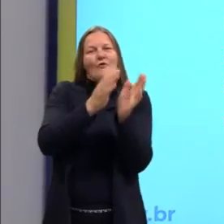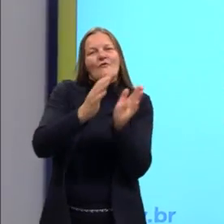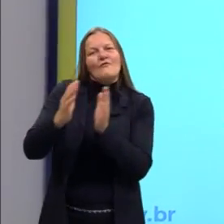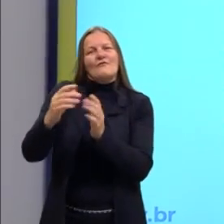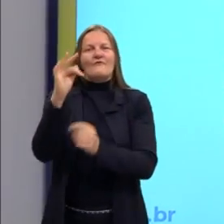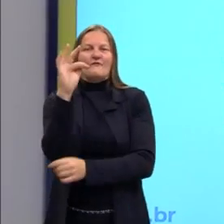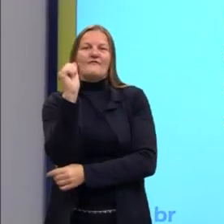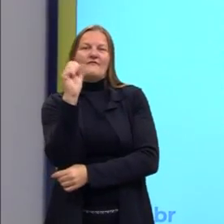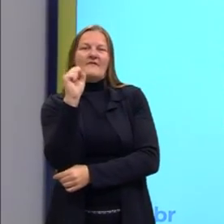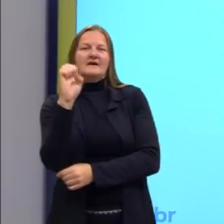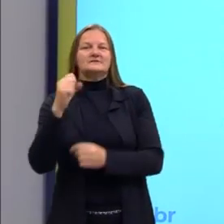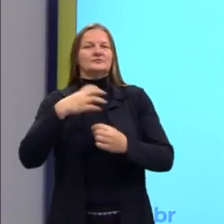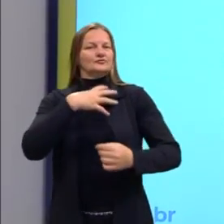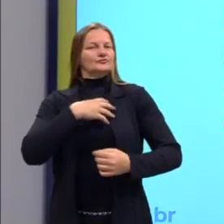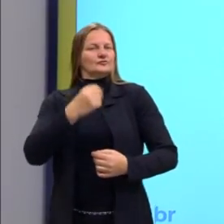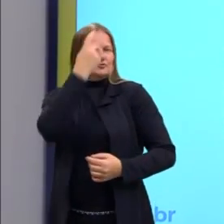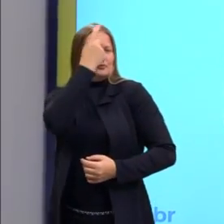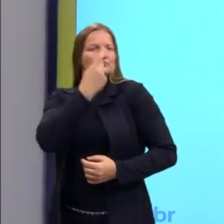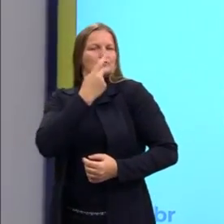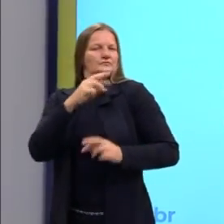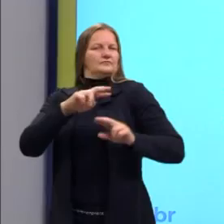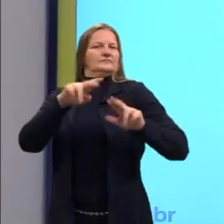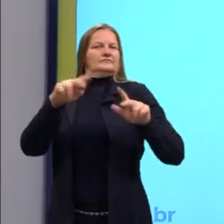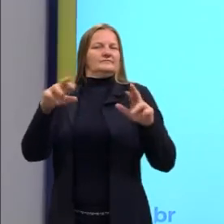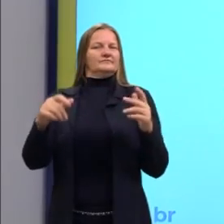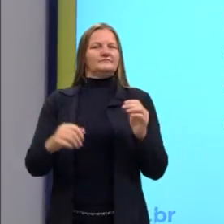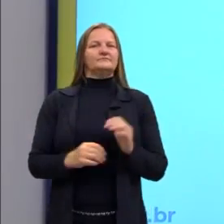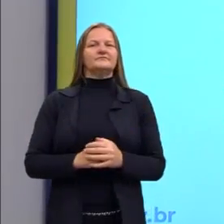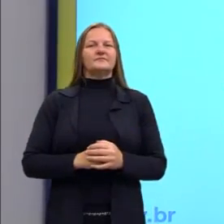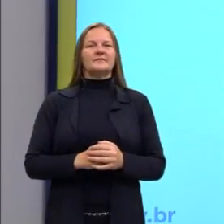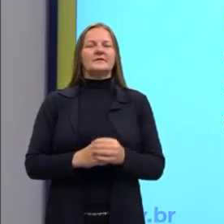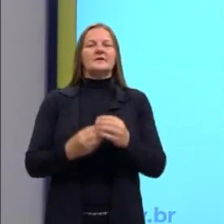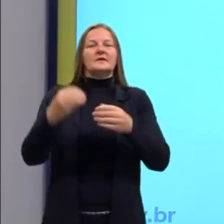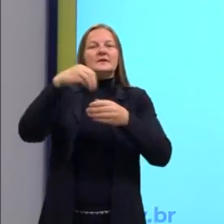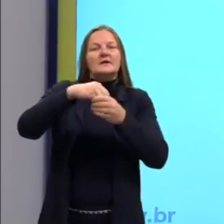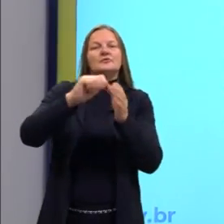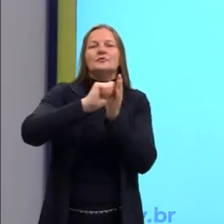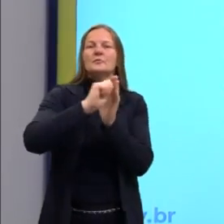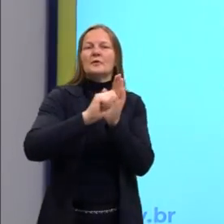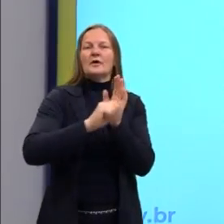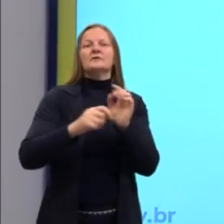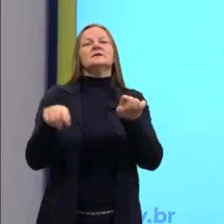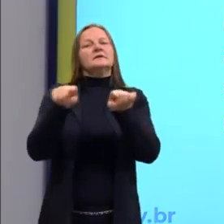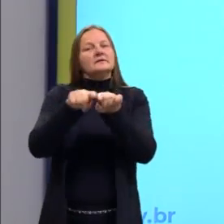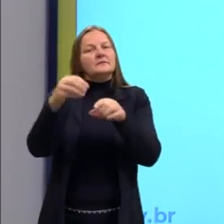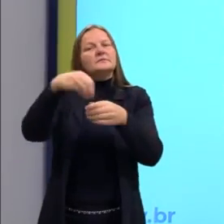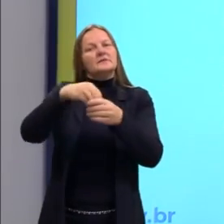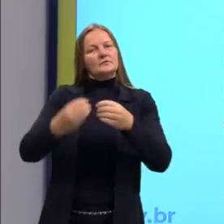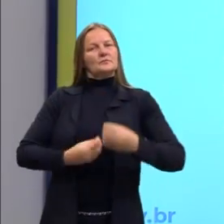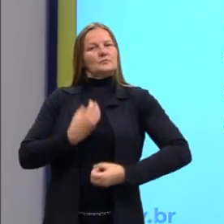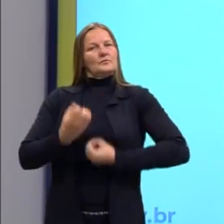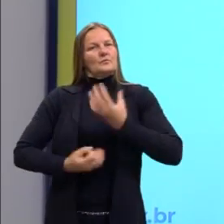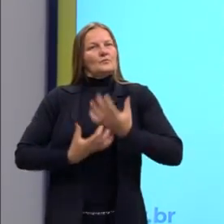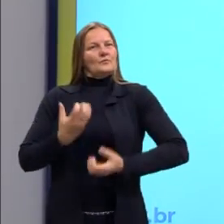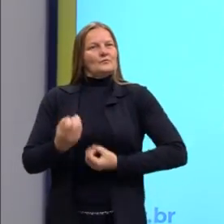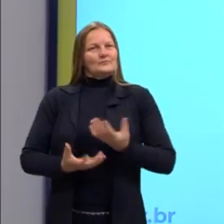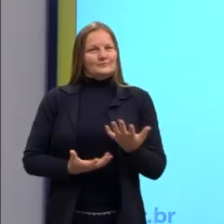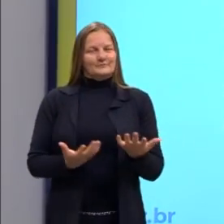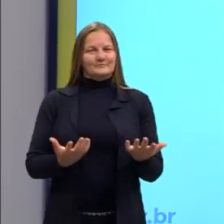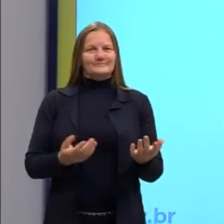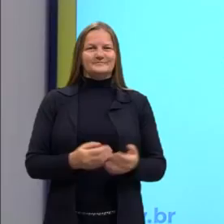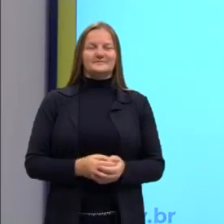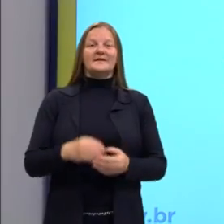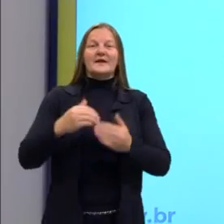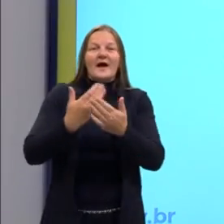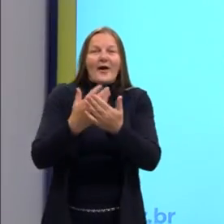ou três estilos. Dentro da prosa e dentro da poesia. Agora, gente vai focar um pouco mais na poesia. E na